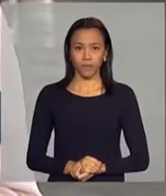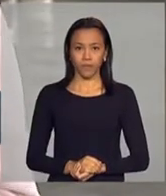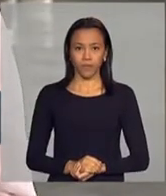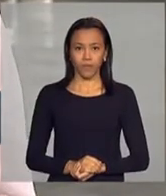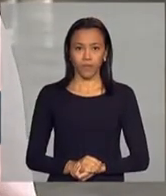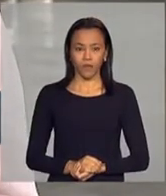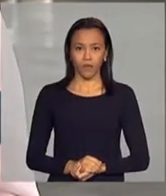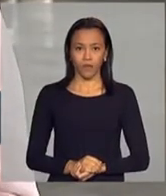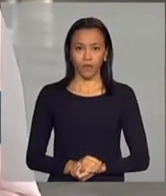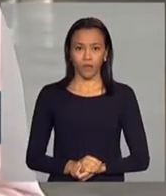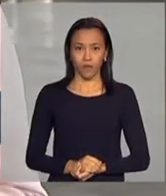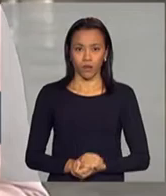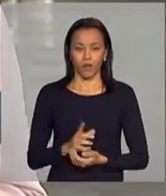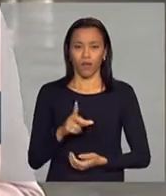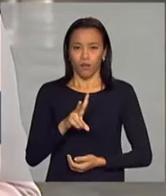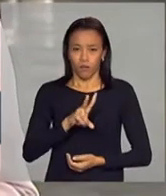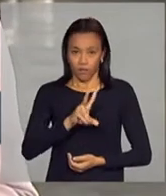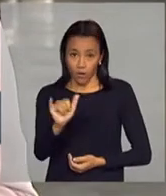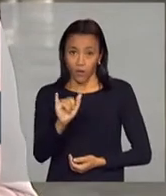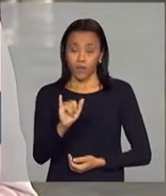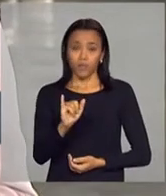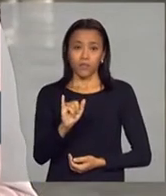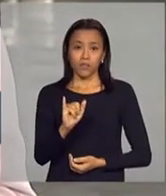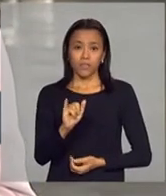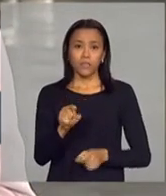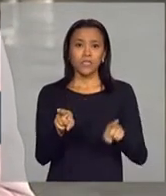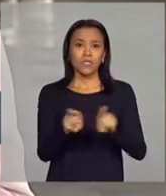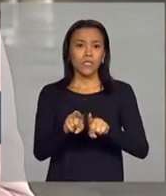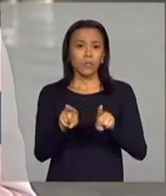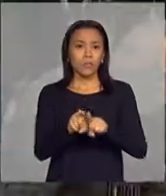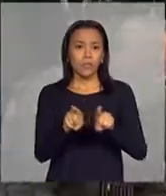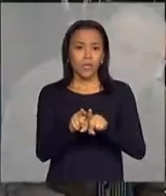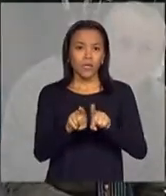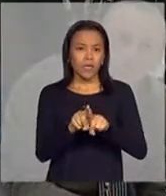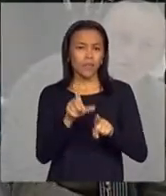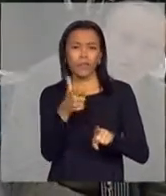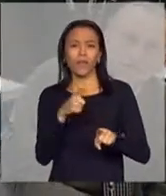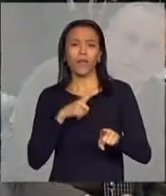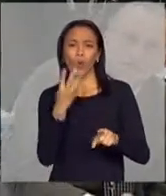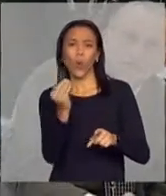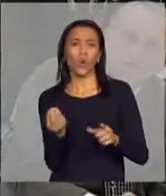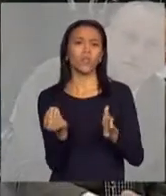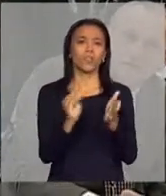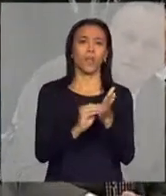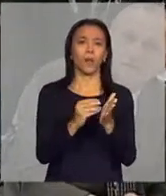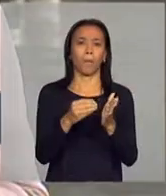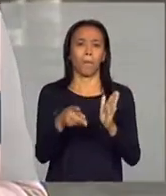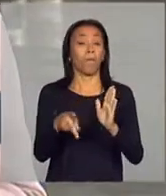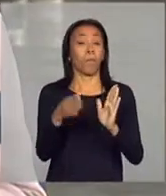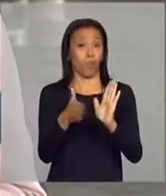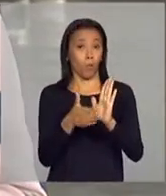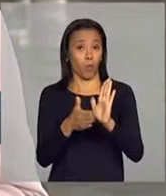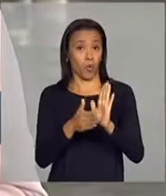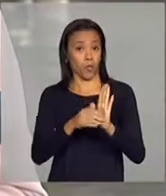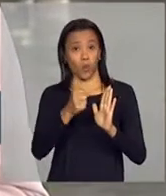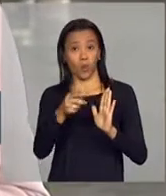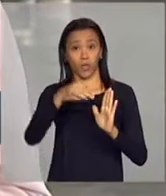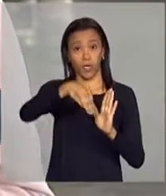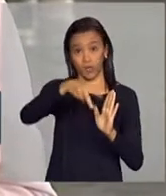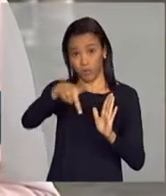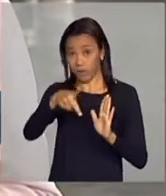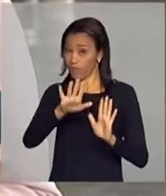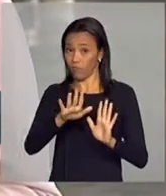se vai ser algum, se vai também incluir isso em alguma outra proposta, em alguma outra MP? Não, ainda a Fazenda está